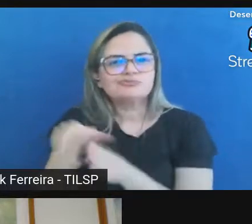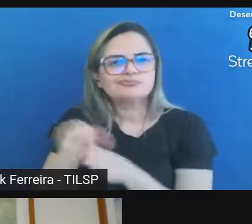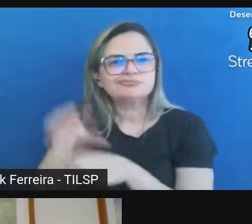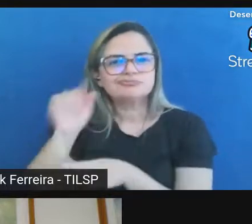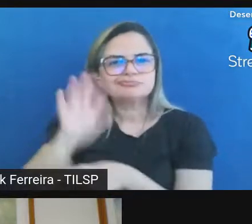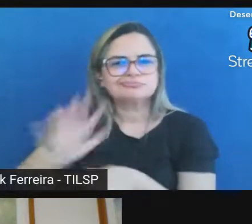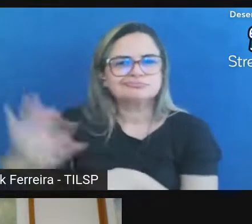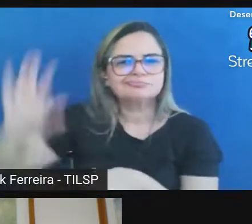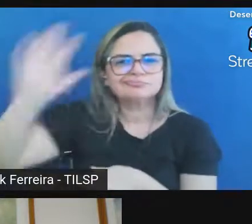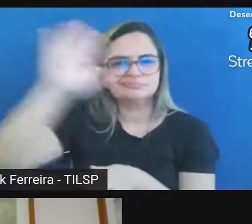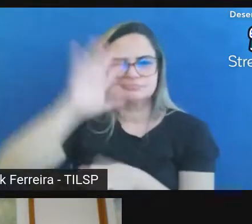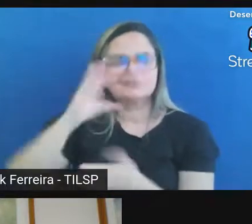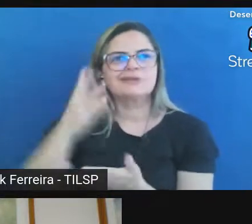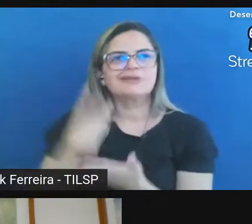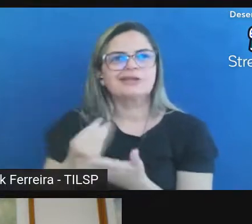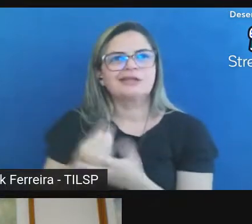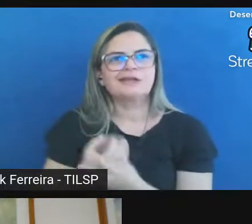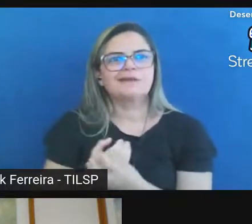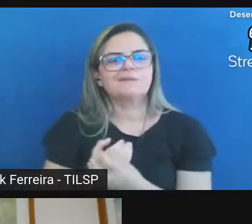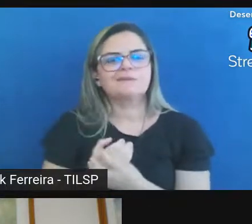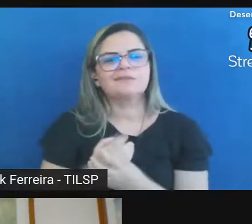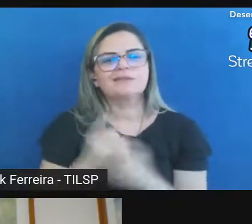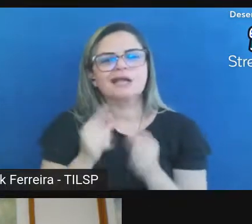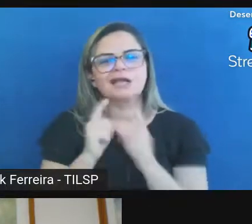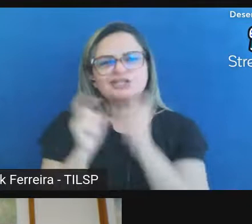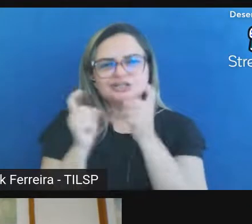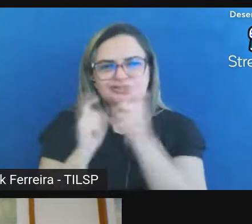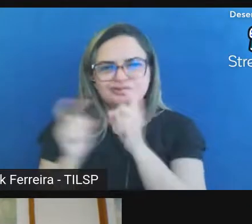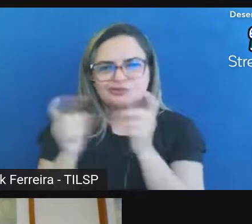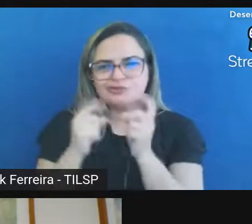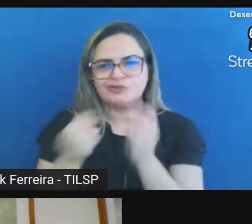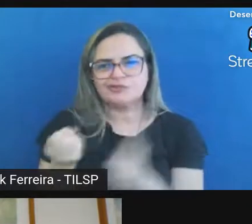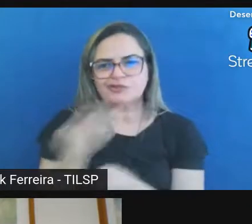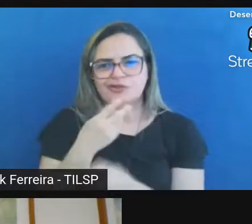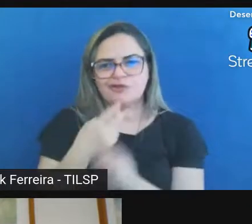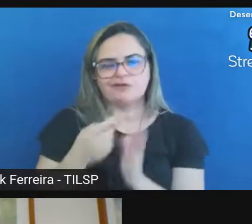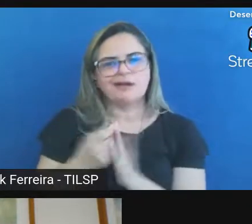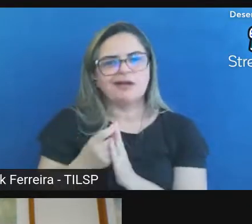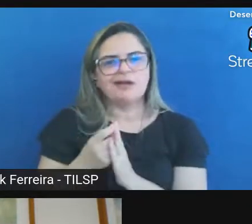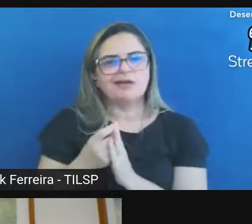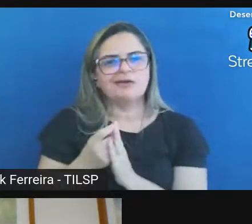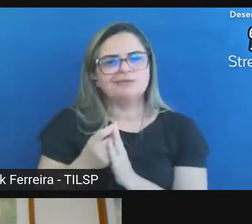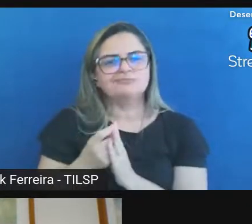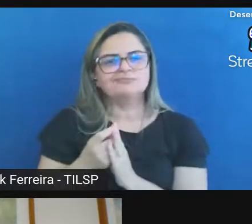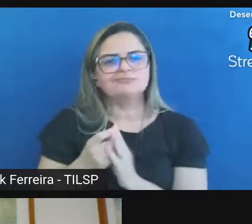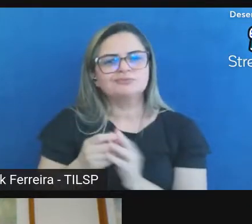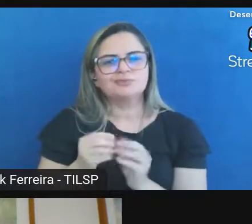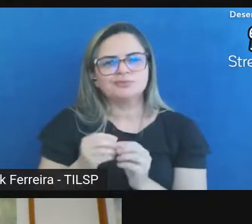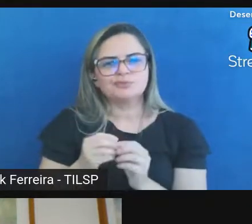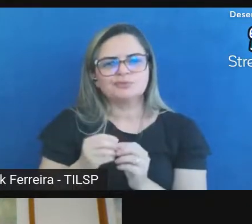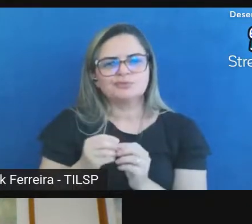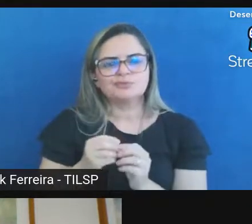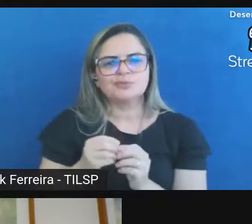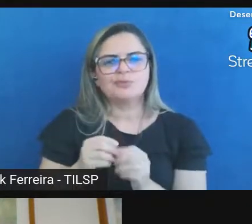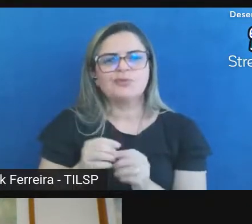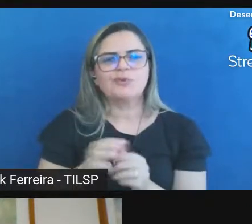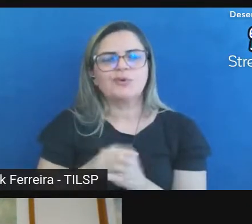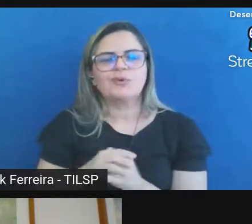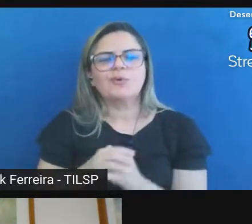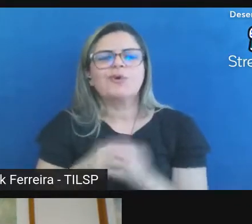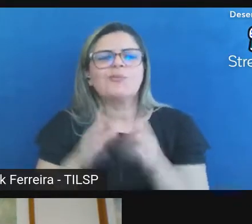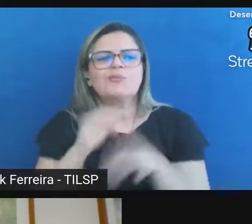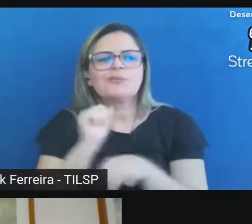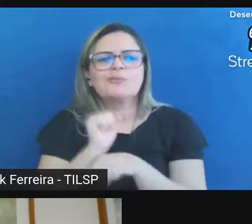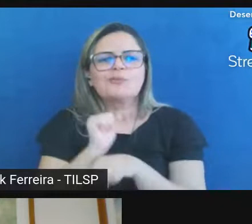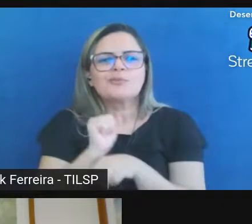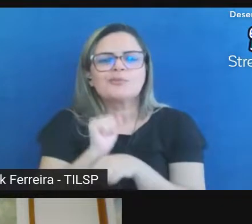Técnica discutindo a nova versão do RDC-ARC então muito em breve a gente não